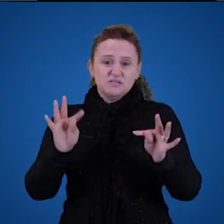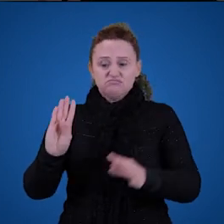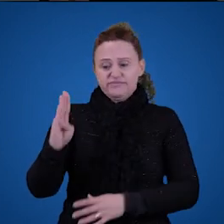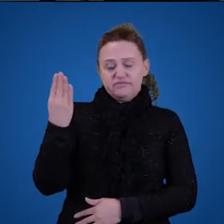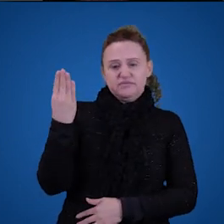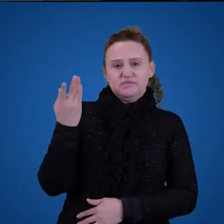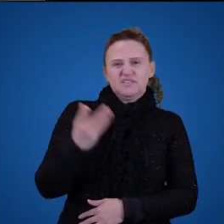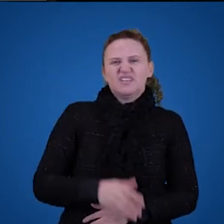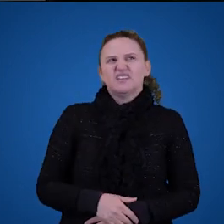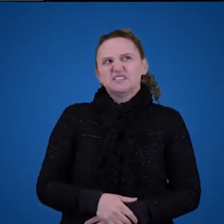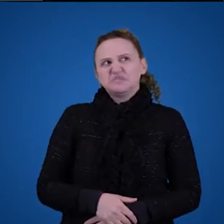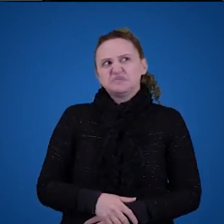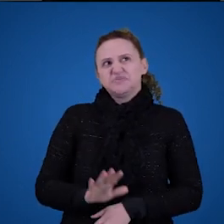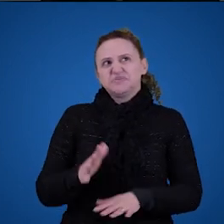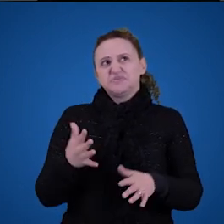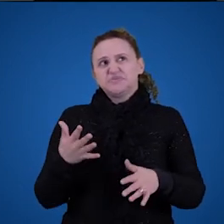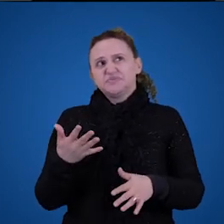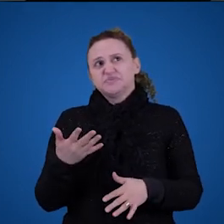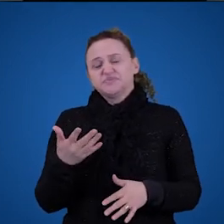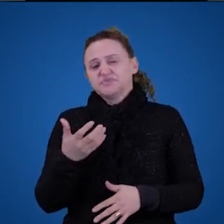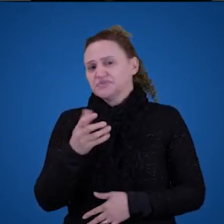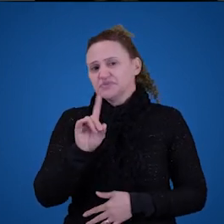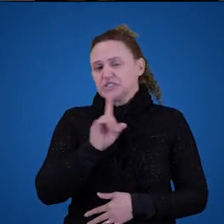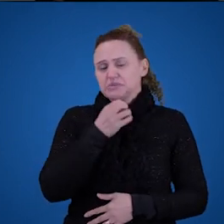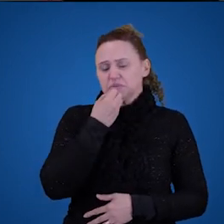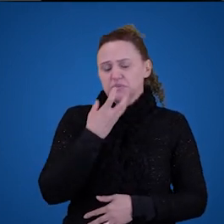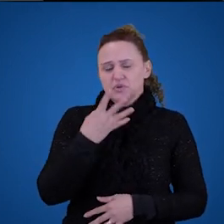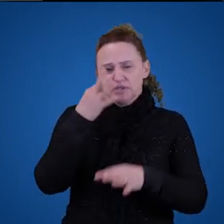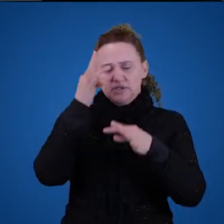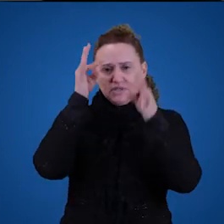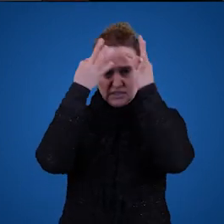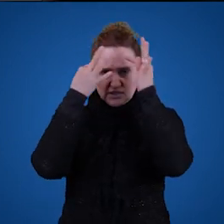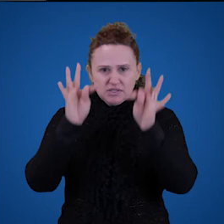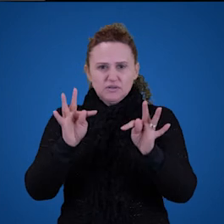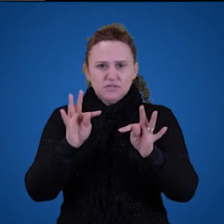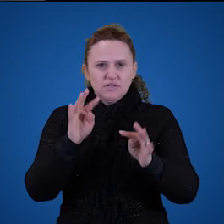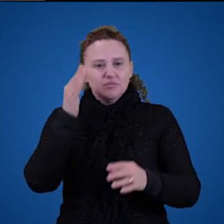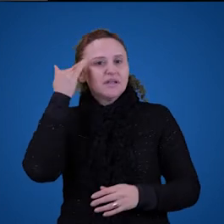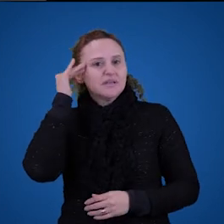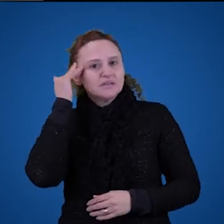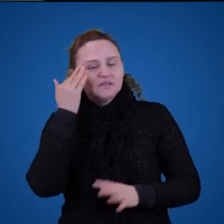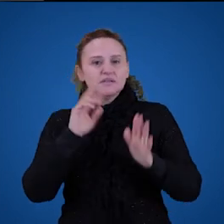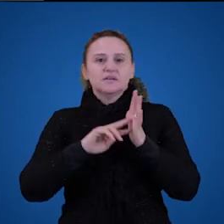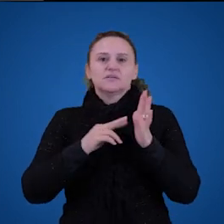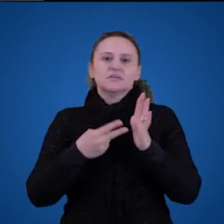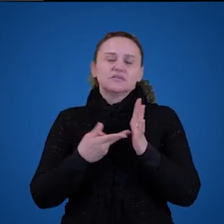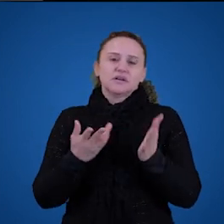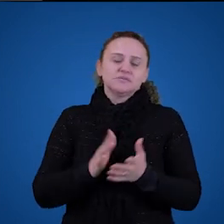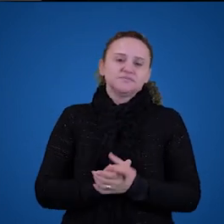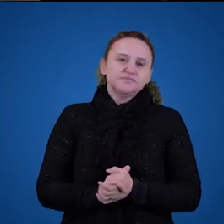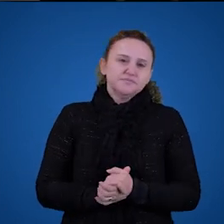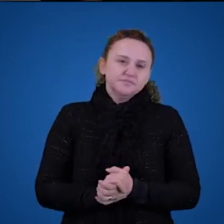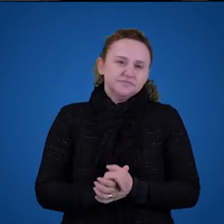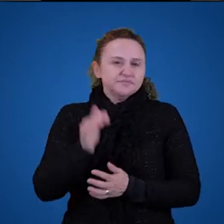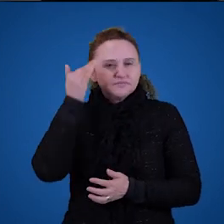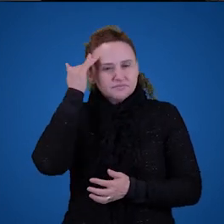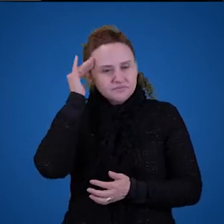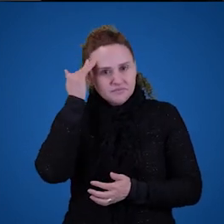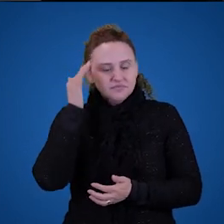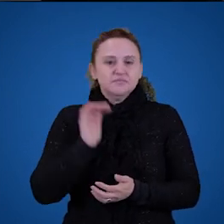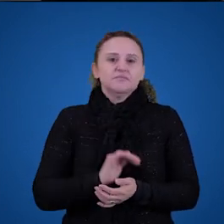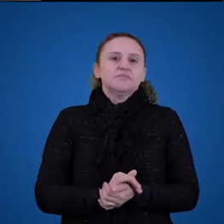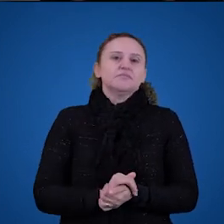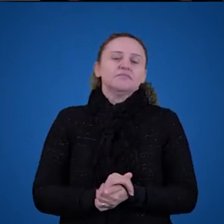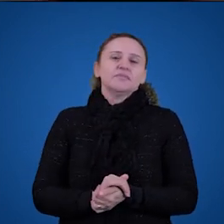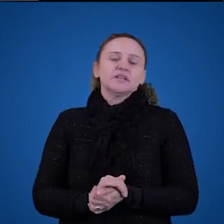Então, ela não é uma boa teoria para explicar o significado, e consequentemente, porque nós entendemos as frases da